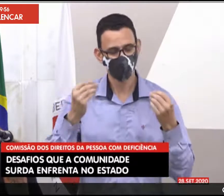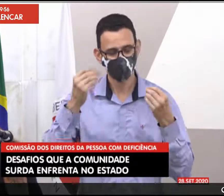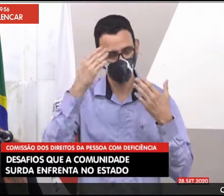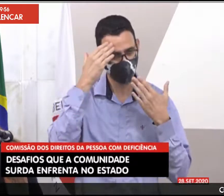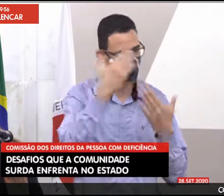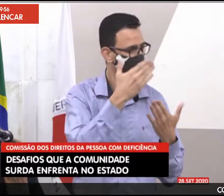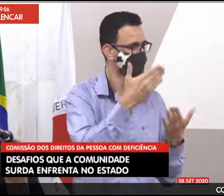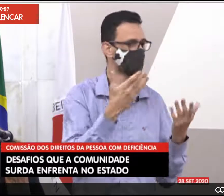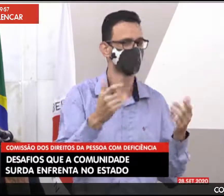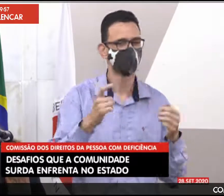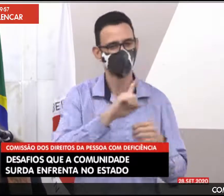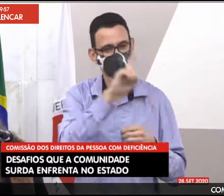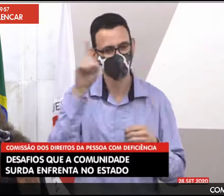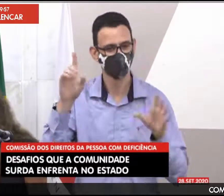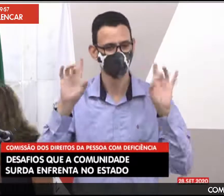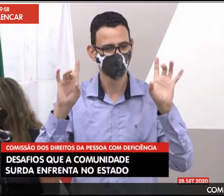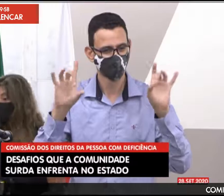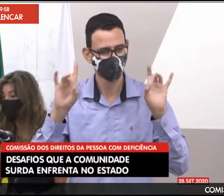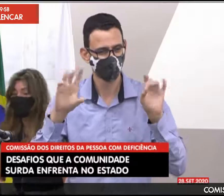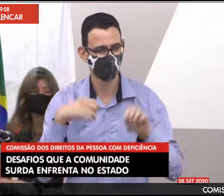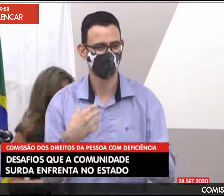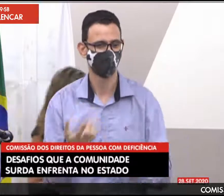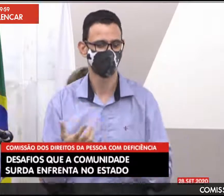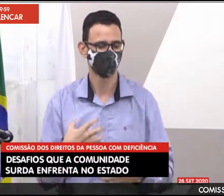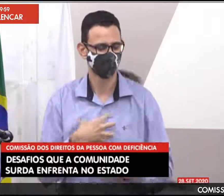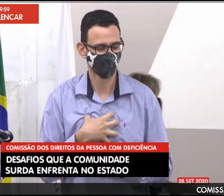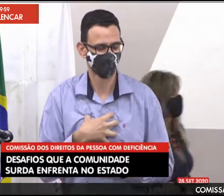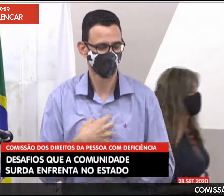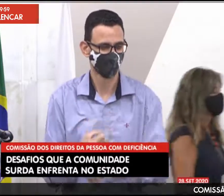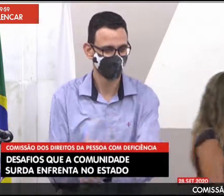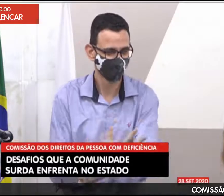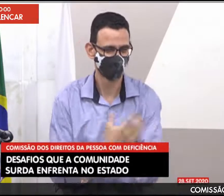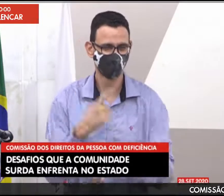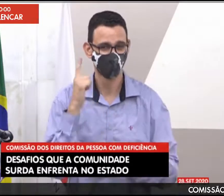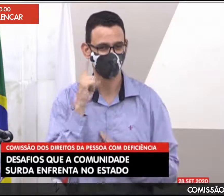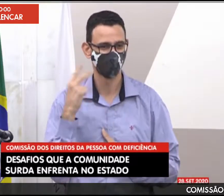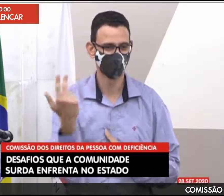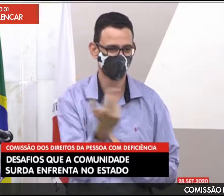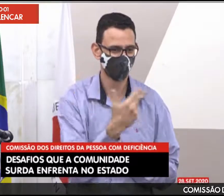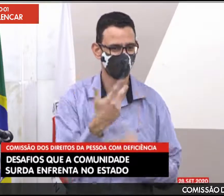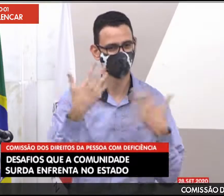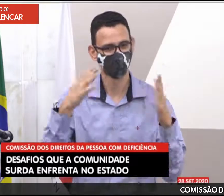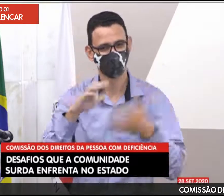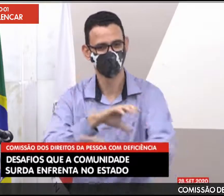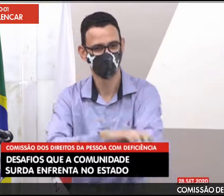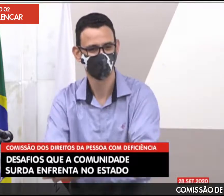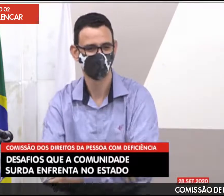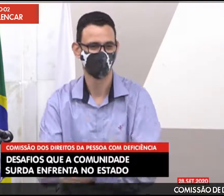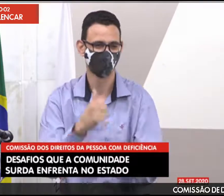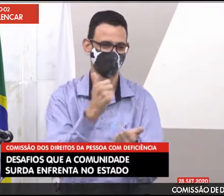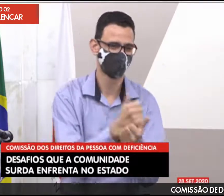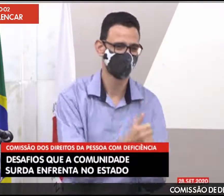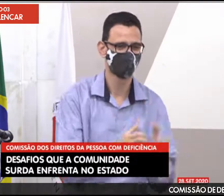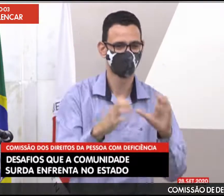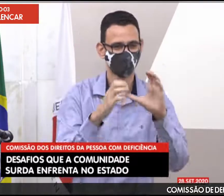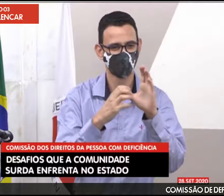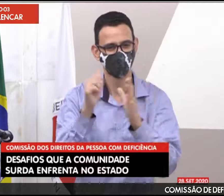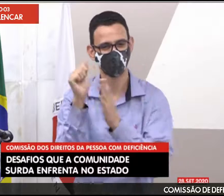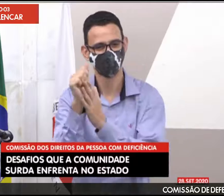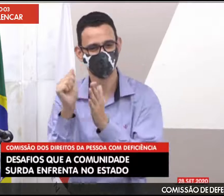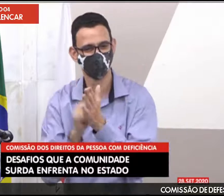Então, eu gostaria de agradecer muito por esse momento especial em que estamos aqui com várias